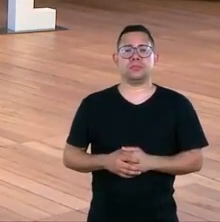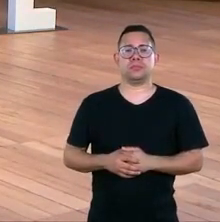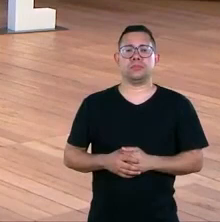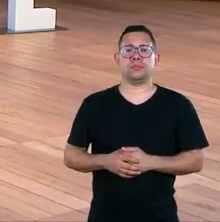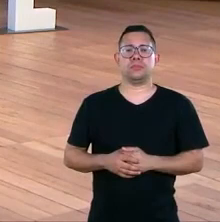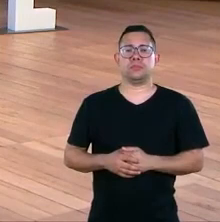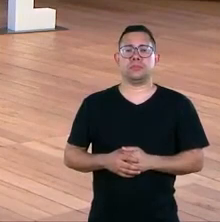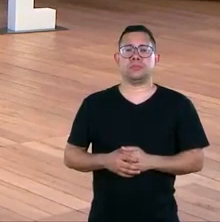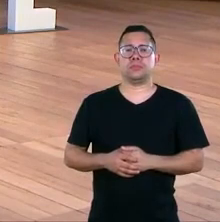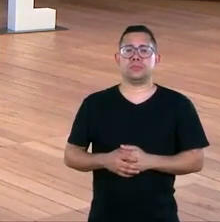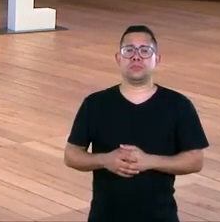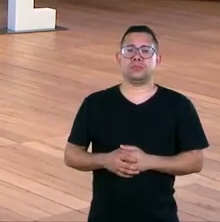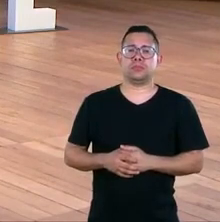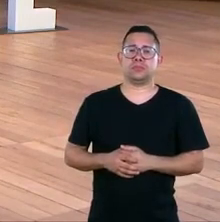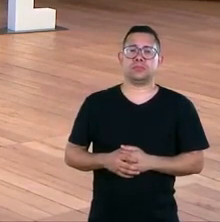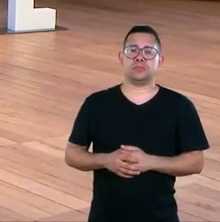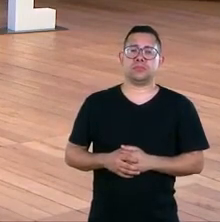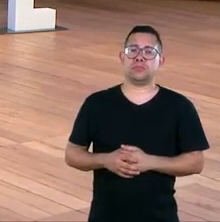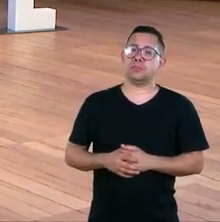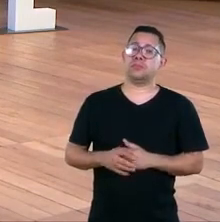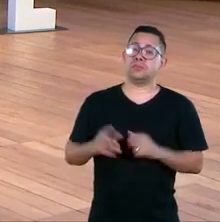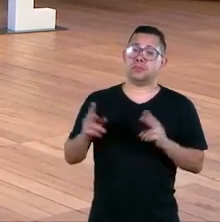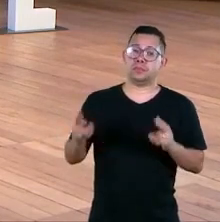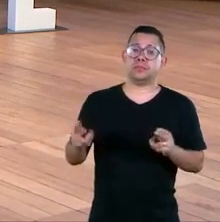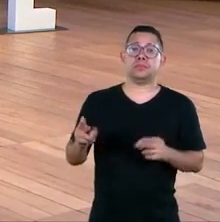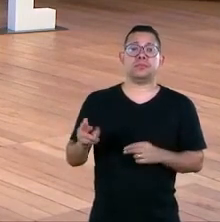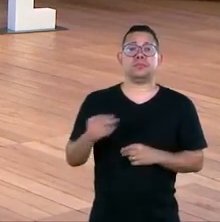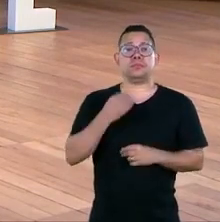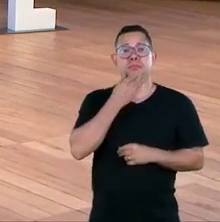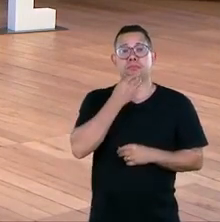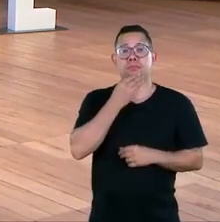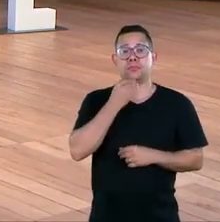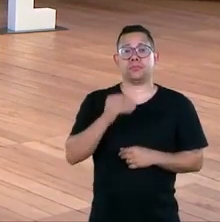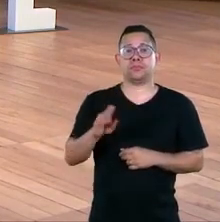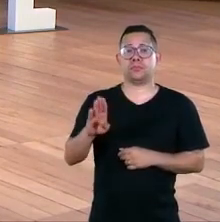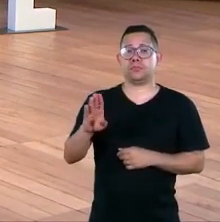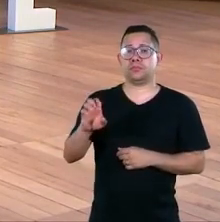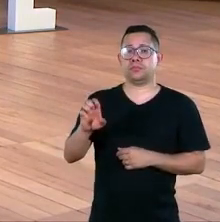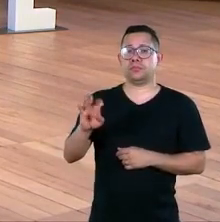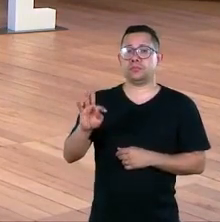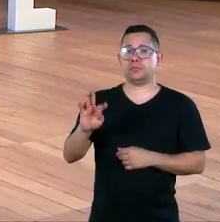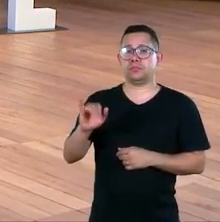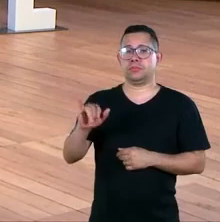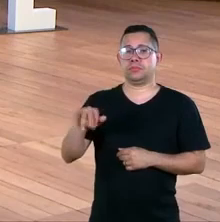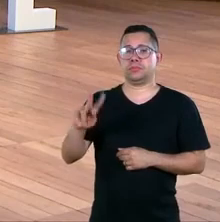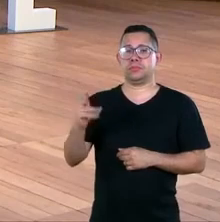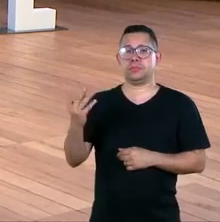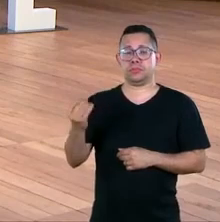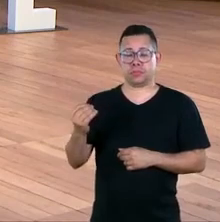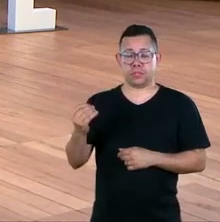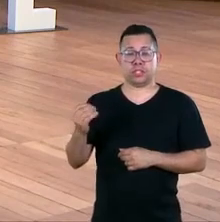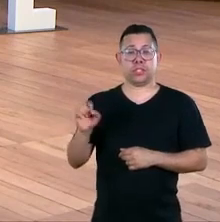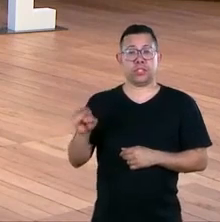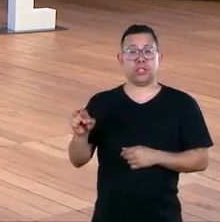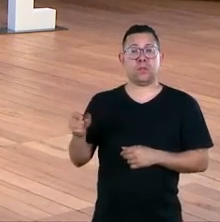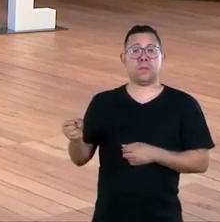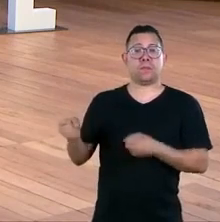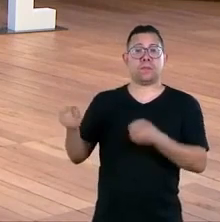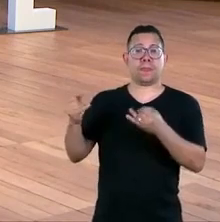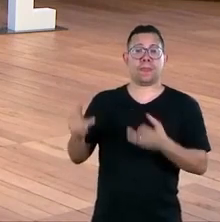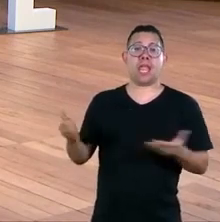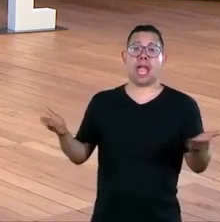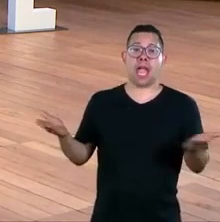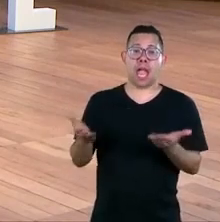Betinho uma das últimas frases que ele disse antes de falecer em 97 foi agora é com